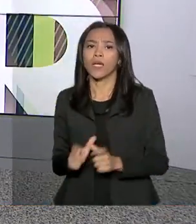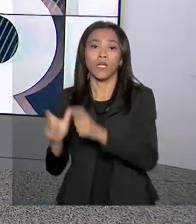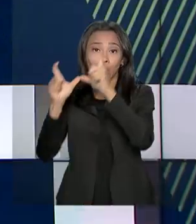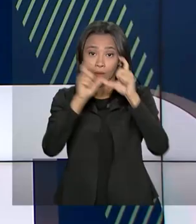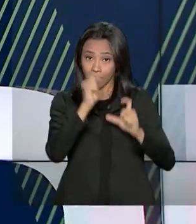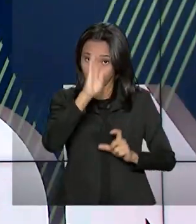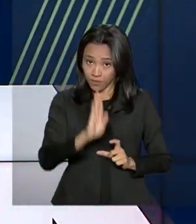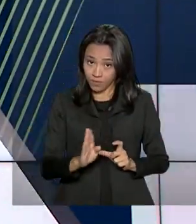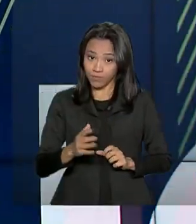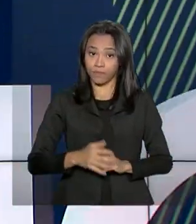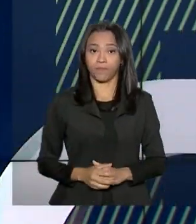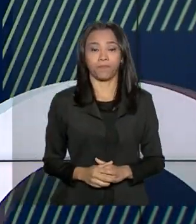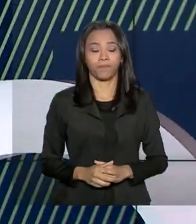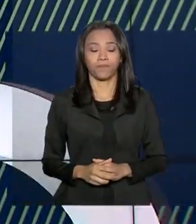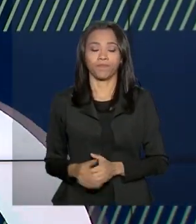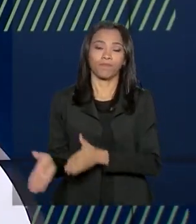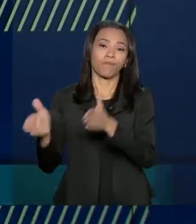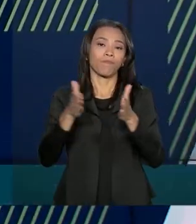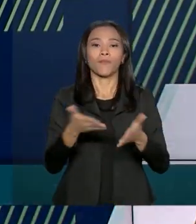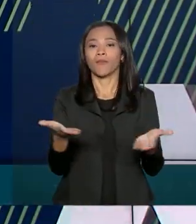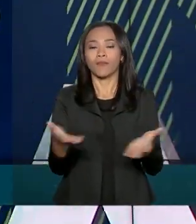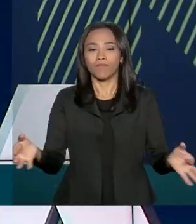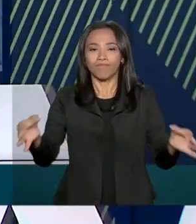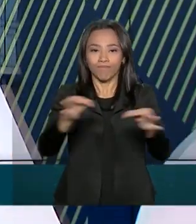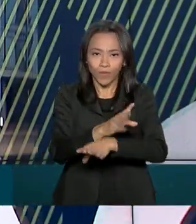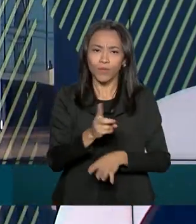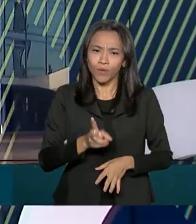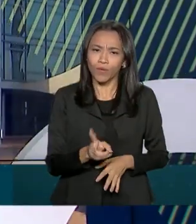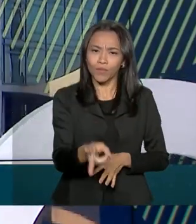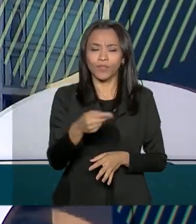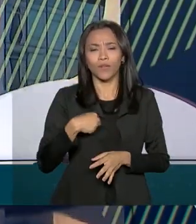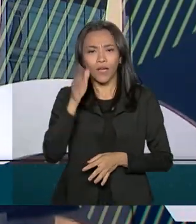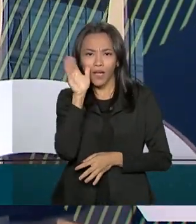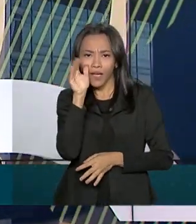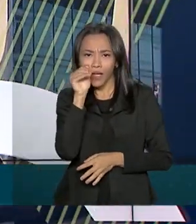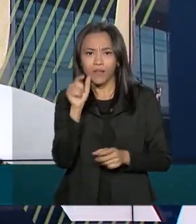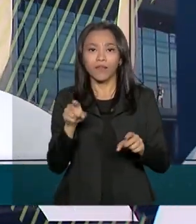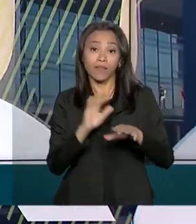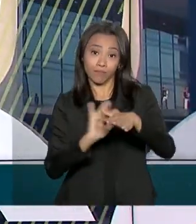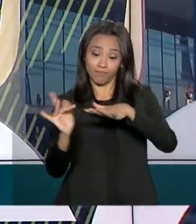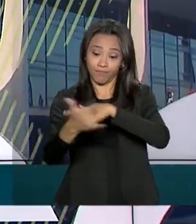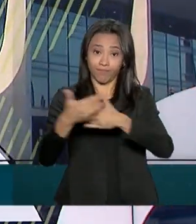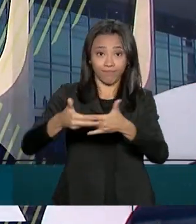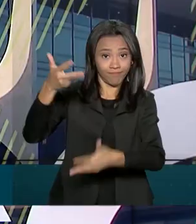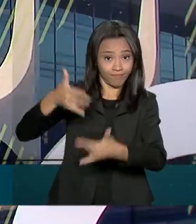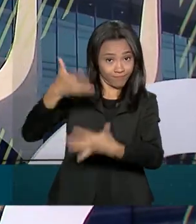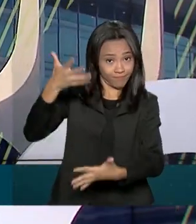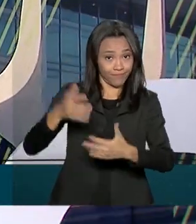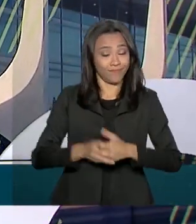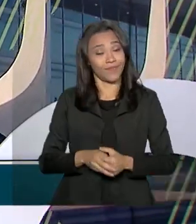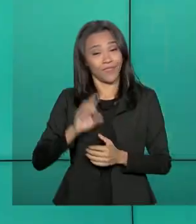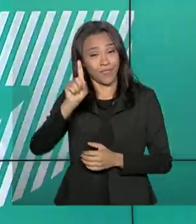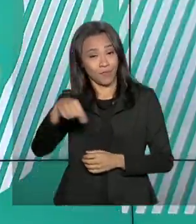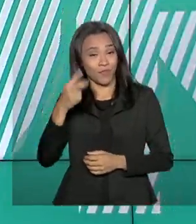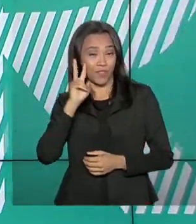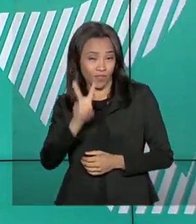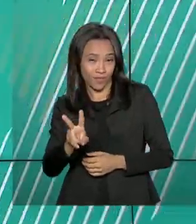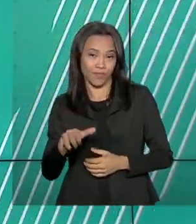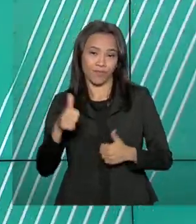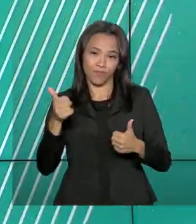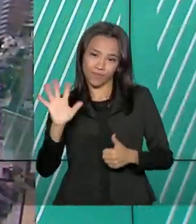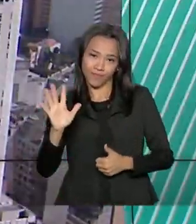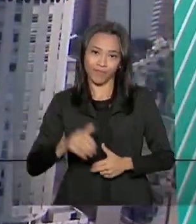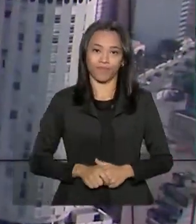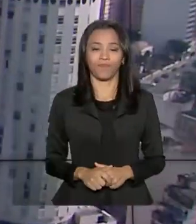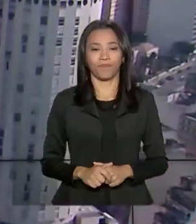país. O governo agora fica por aqui. Continue nos acompanhando também pelas redes sociais. Nos vemos na próxima edição.